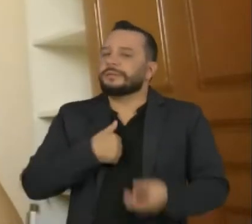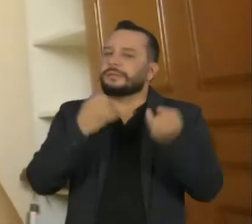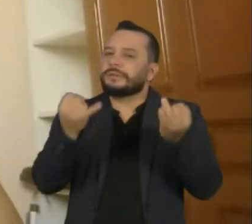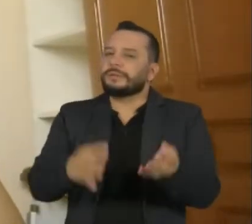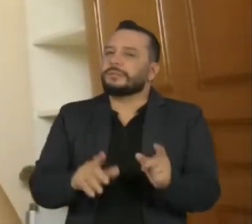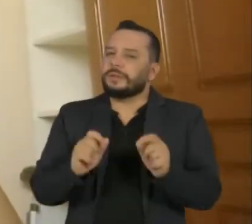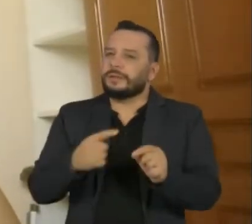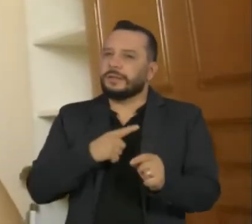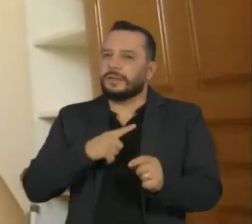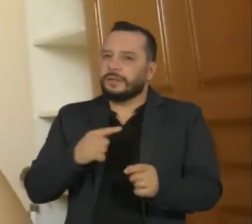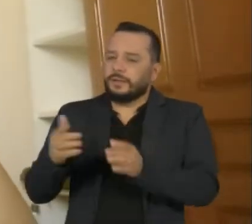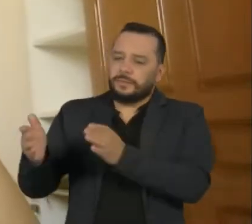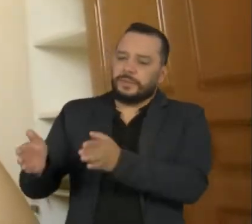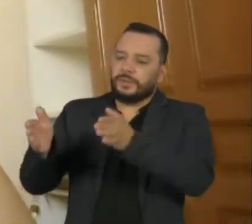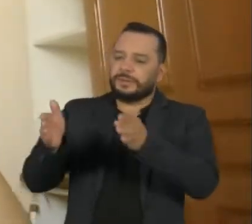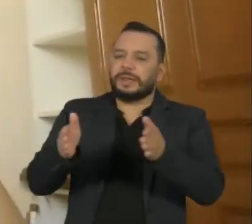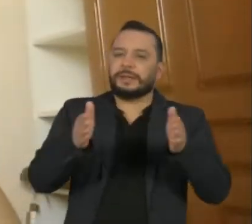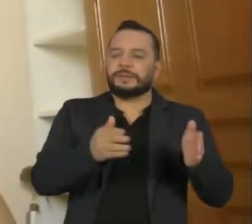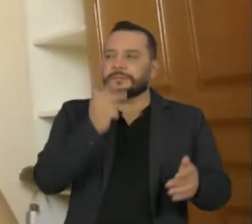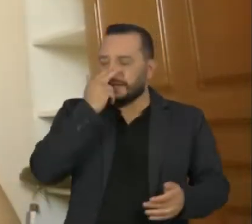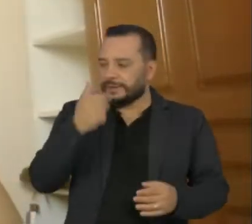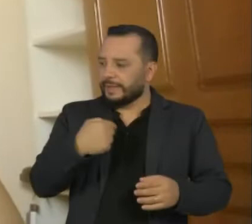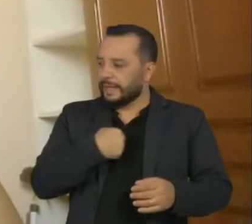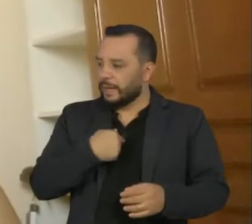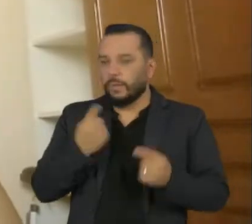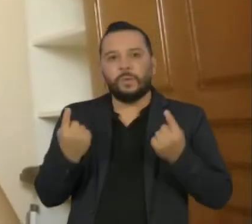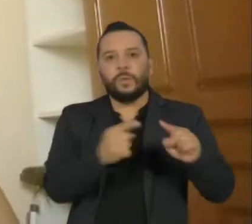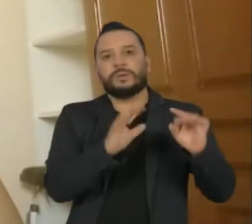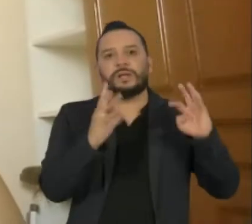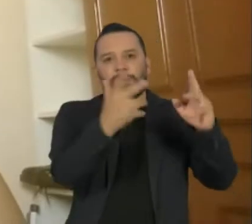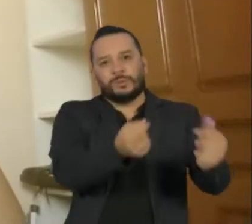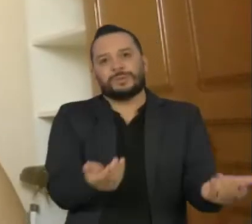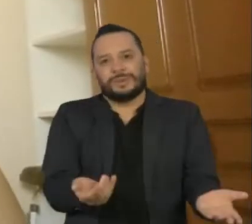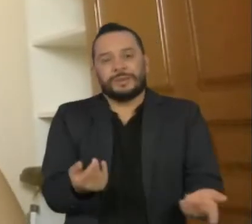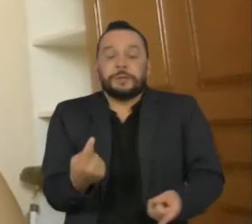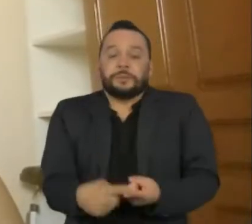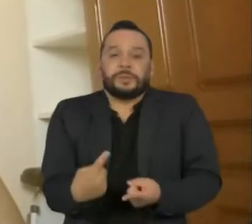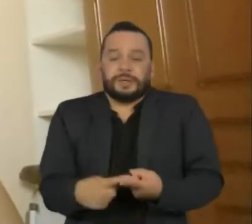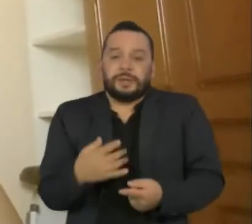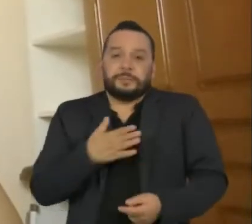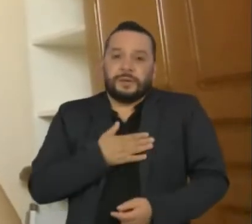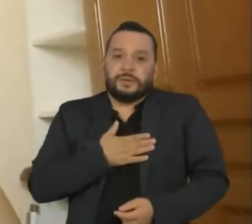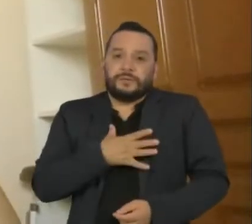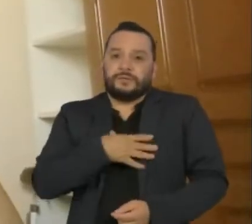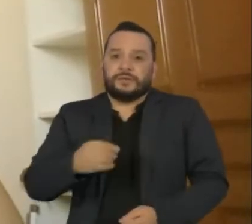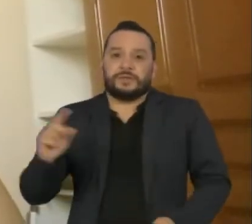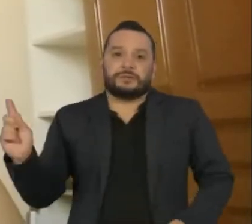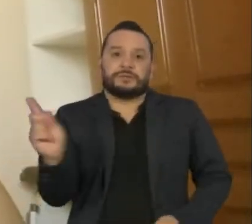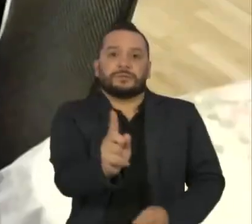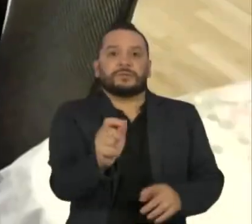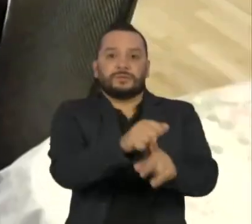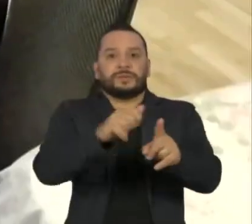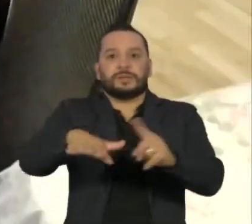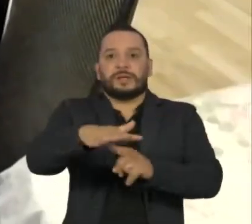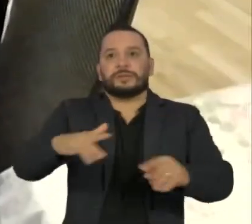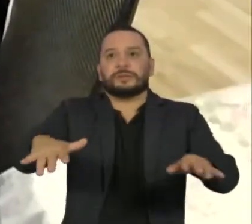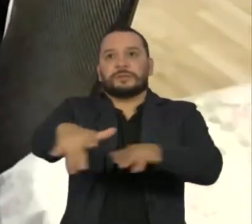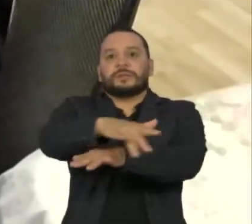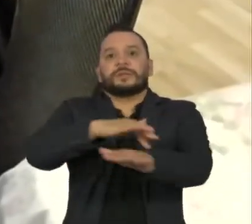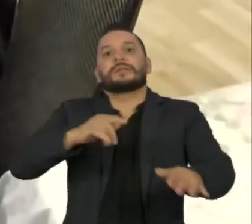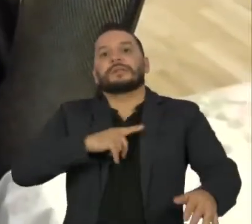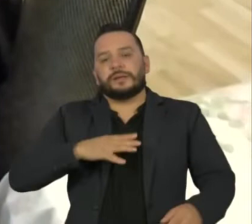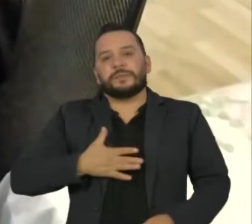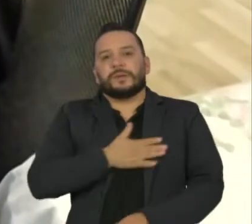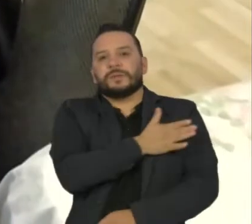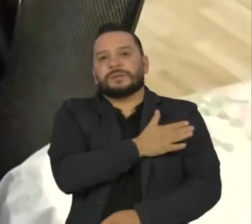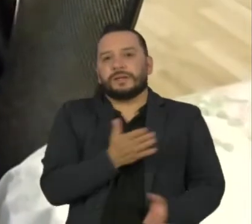eu contra todos, porque o meu filho está inserido em uma sociedade que tem todos esses preconceitos. É na base do